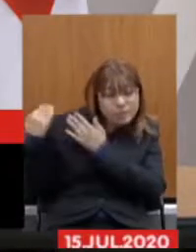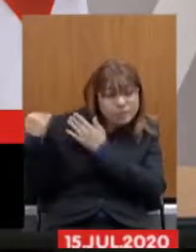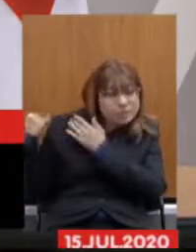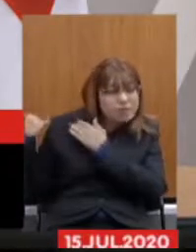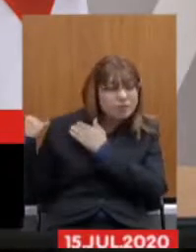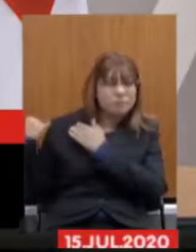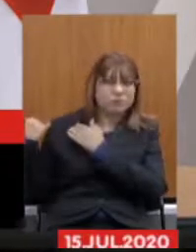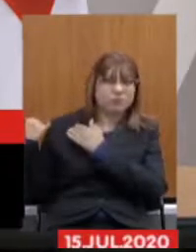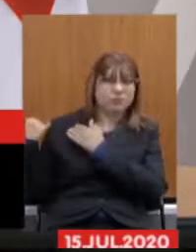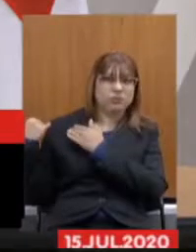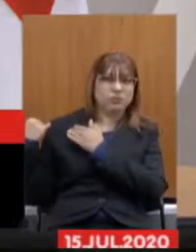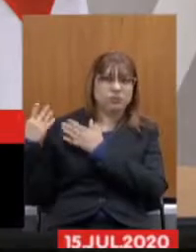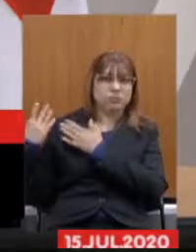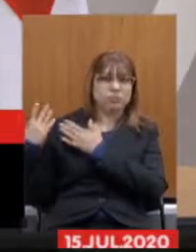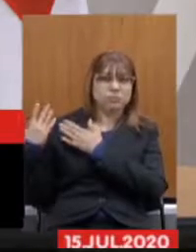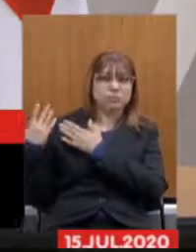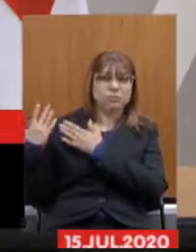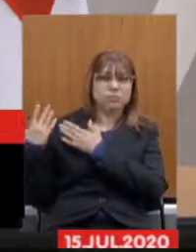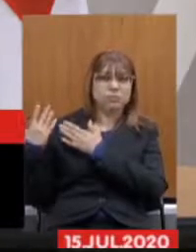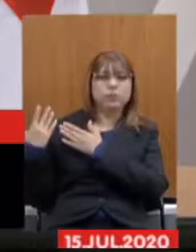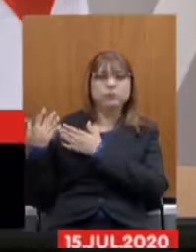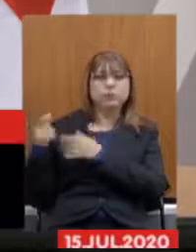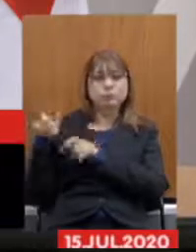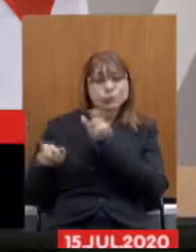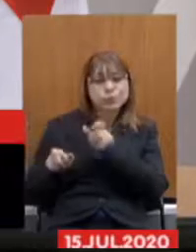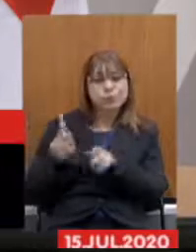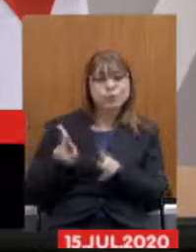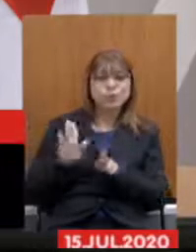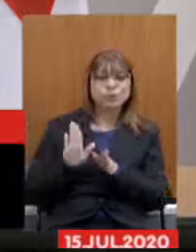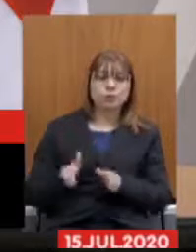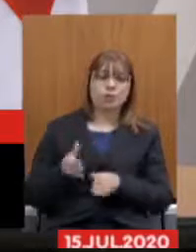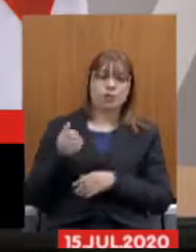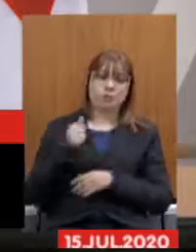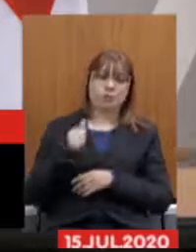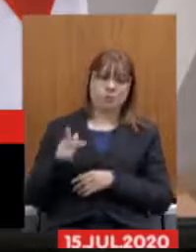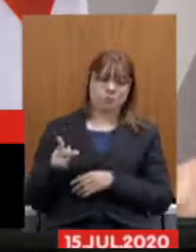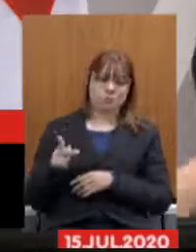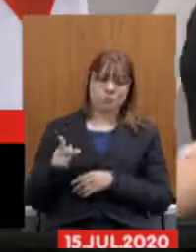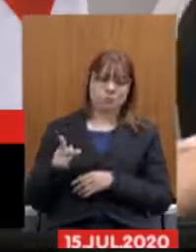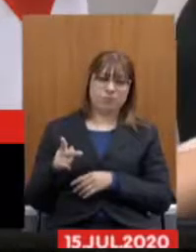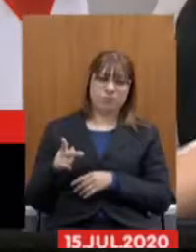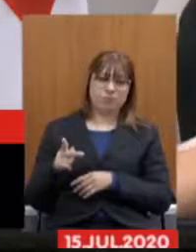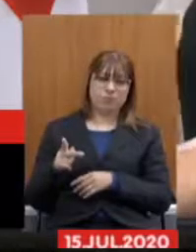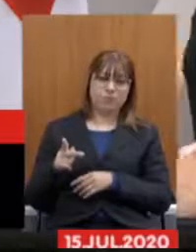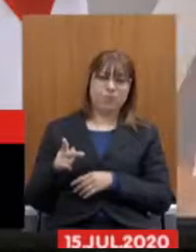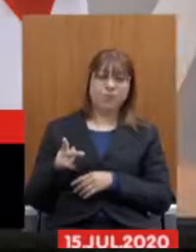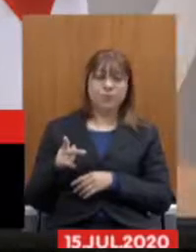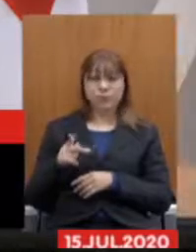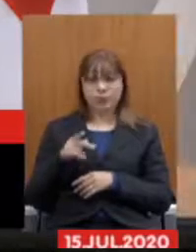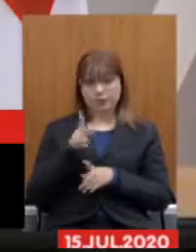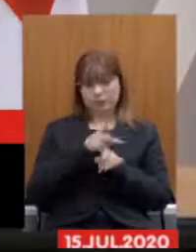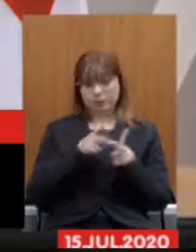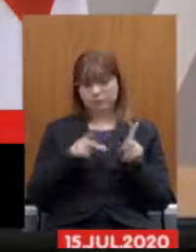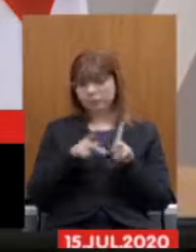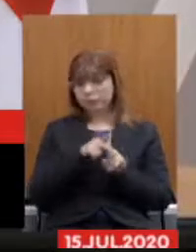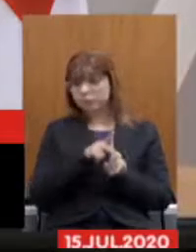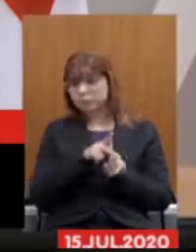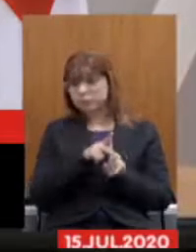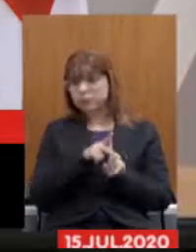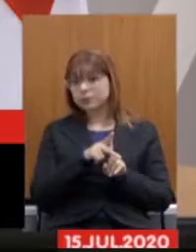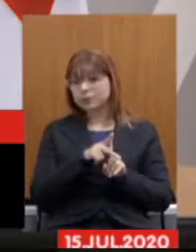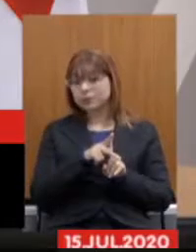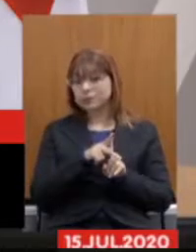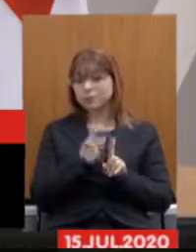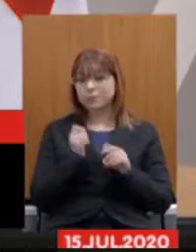com aqueles que estão hoje aposentados e a previdência no nosso entendimento ela é